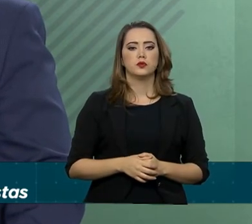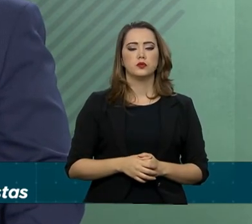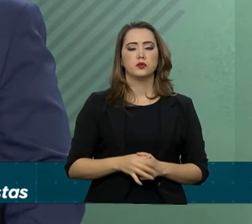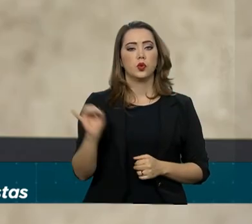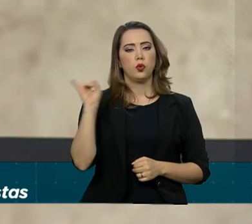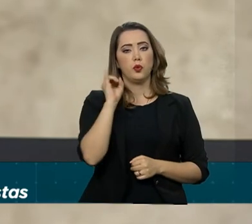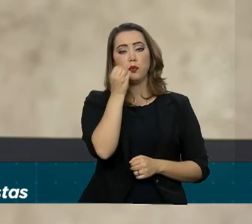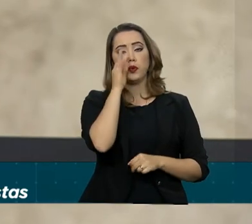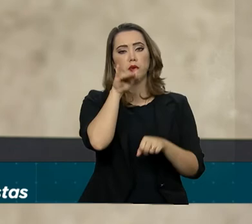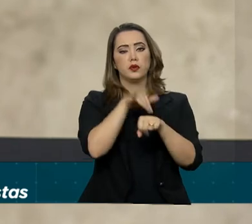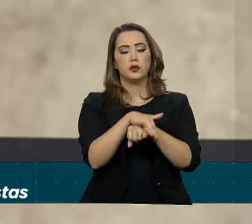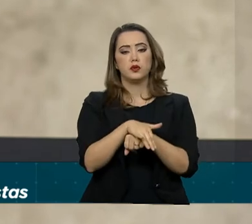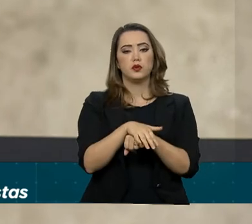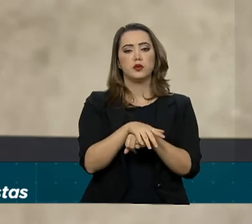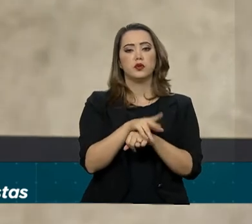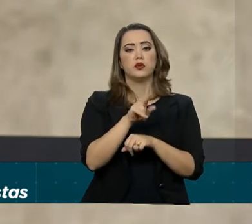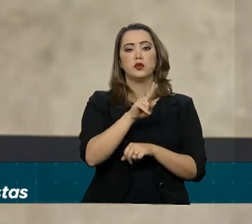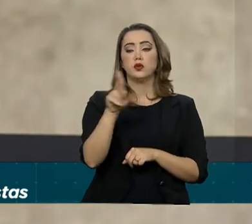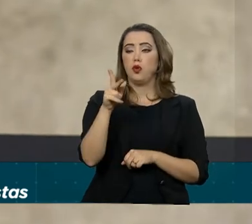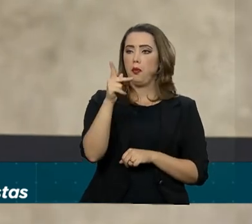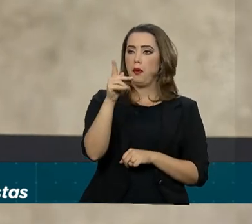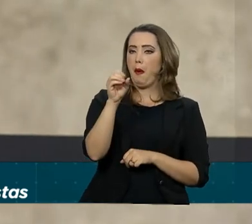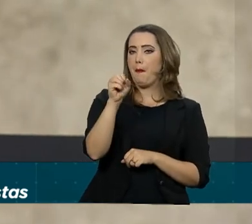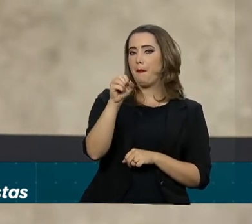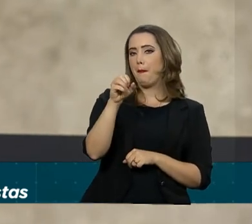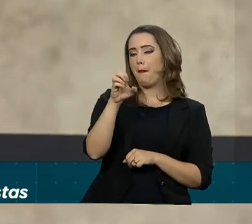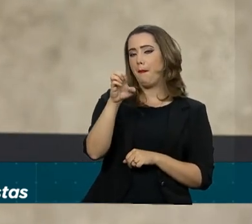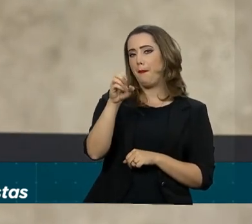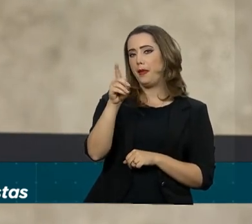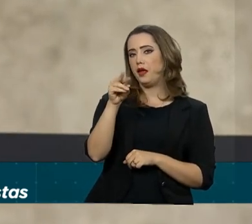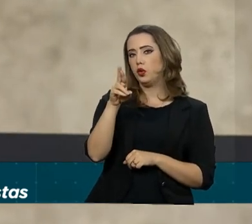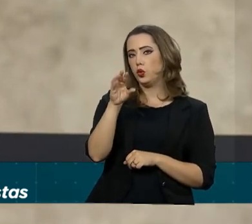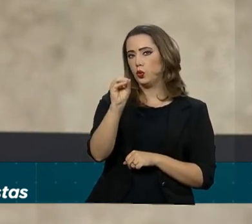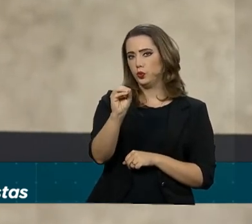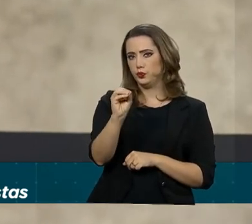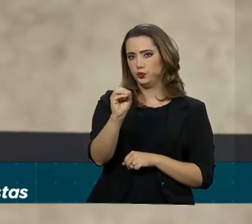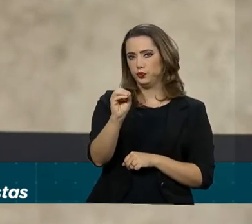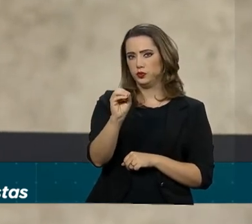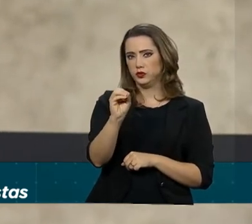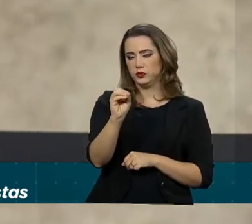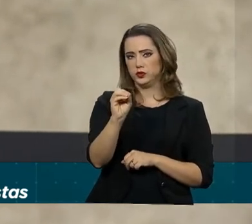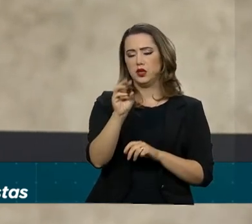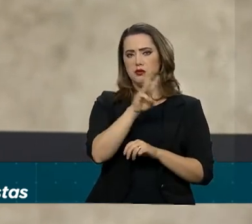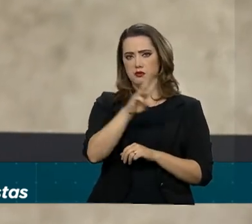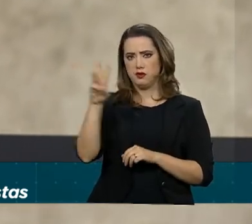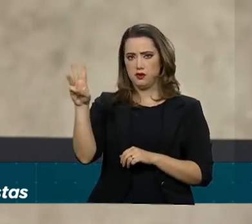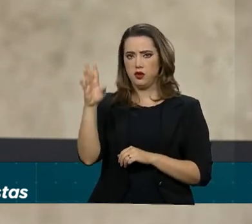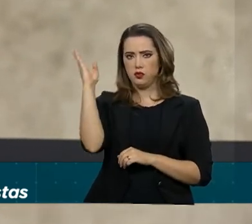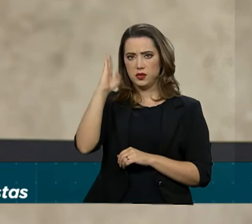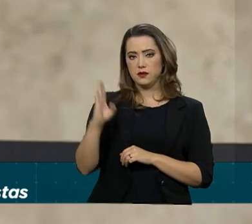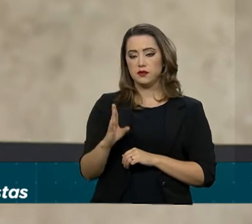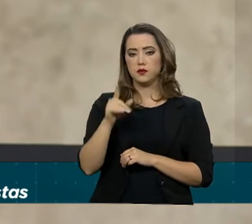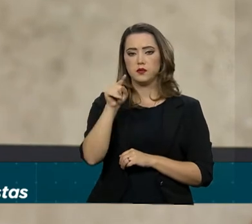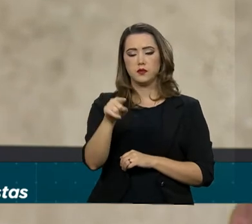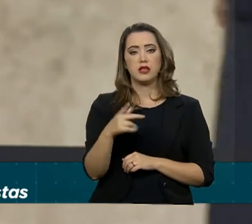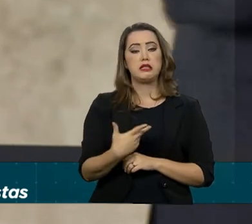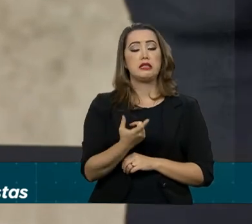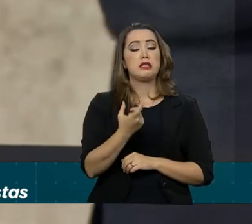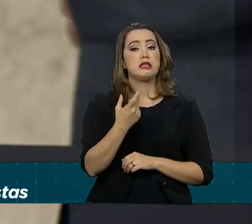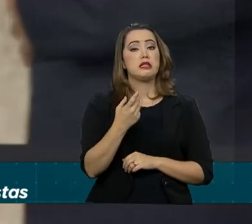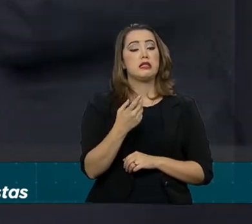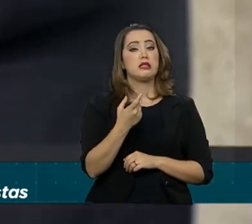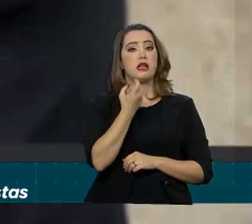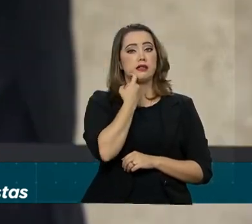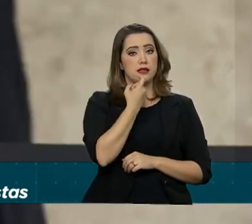Boa noite, Porta-voz. Pedro Vilela, da Agência Brasil. Tudo bom, Pedro? Tudo bem. Na sexta-feira, o presidente recebeu a lista tríplice